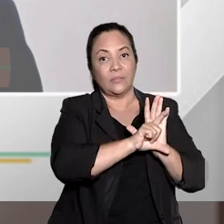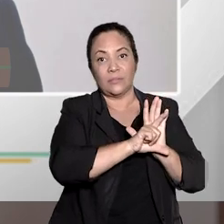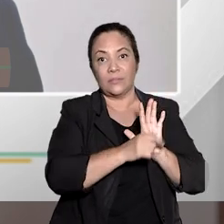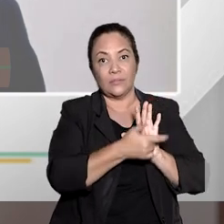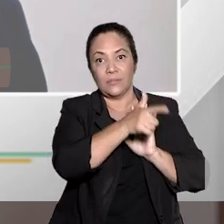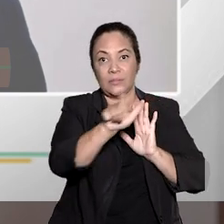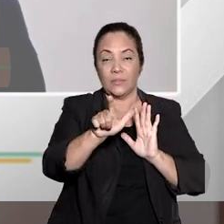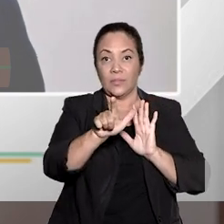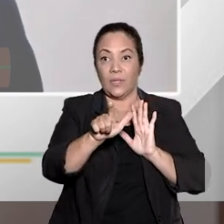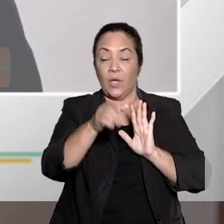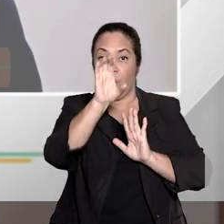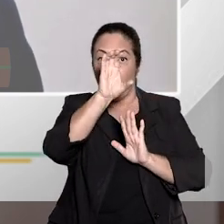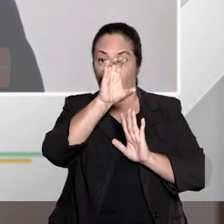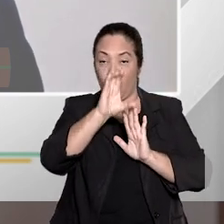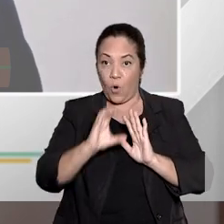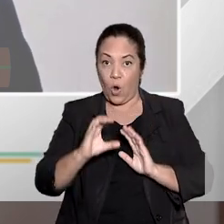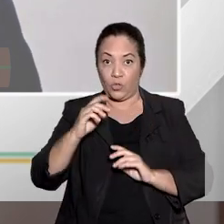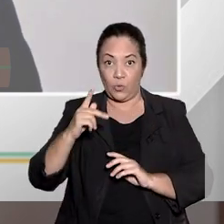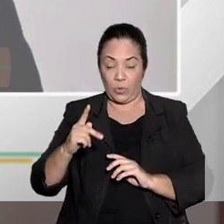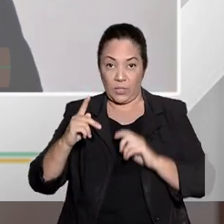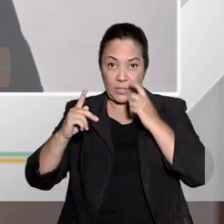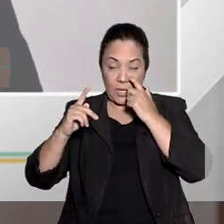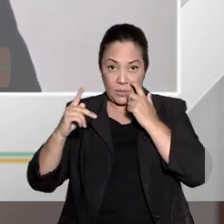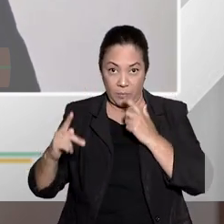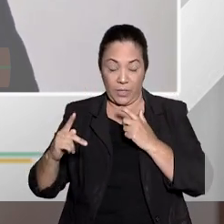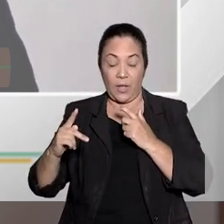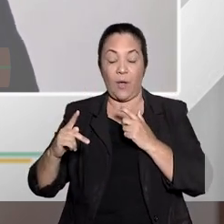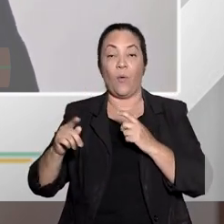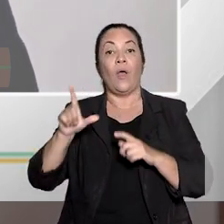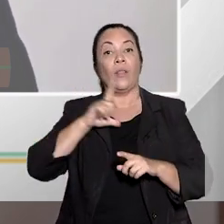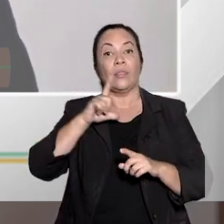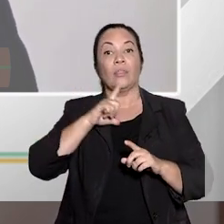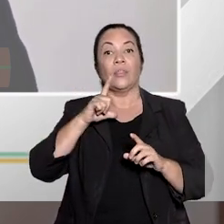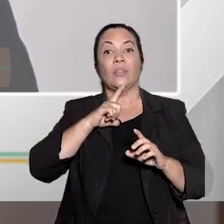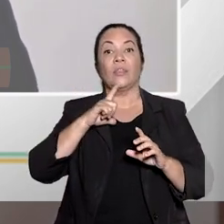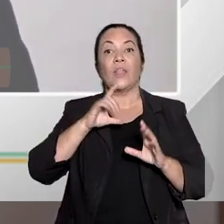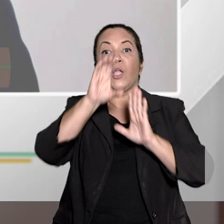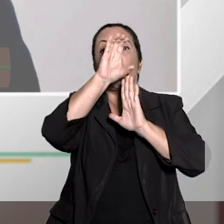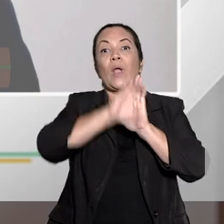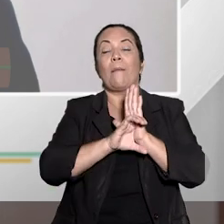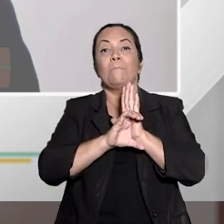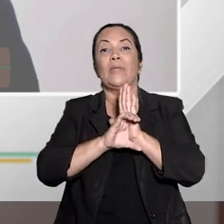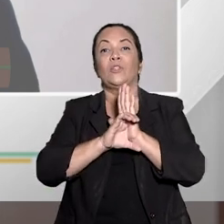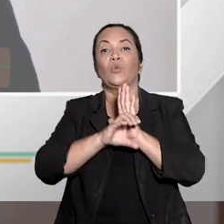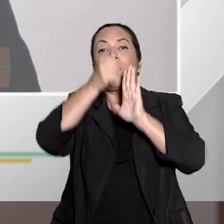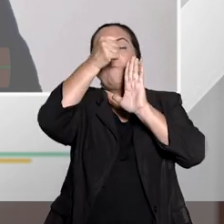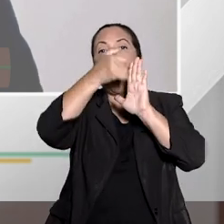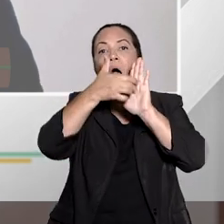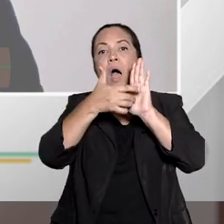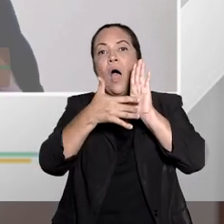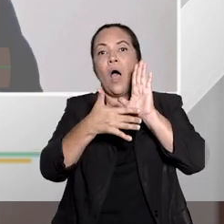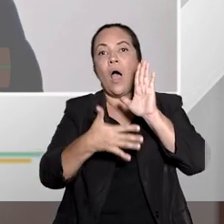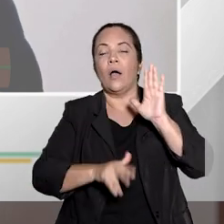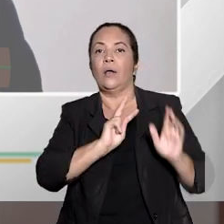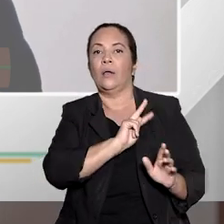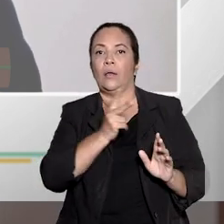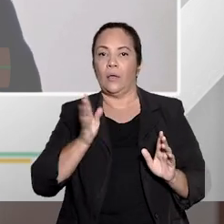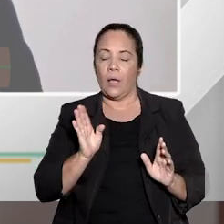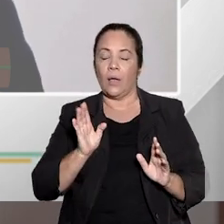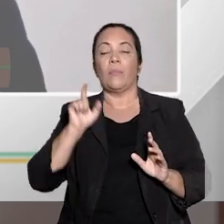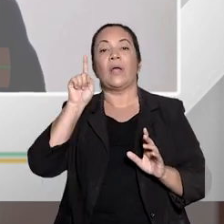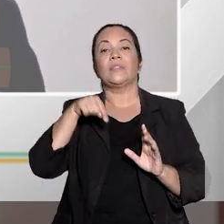você bem detalhou, o Código de Processo Penal reserva uma sessão própria para o habeas corpus, mas isso é feito de maneira muito